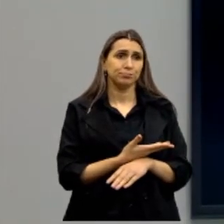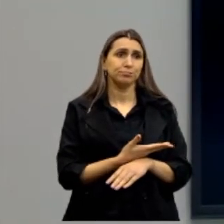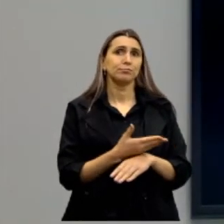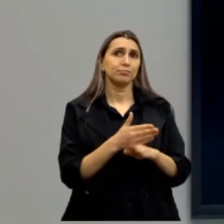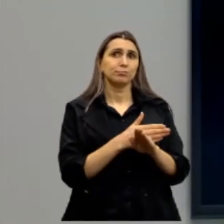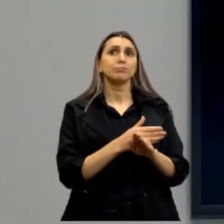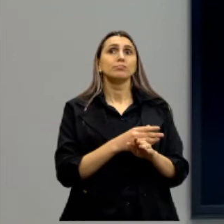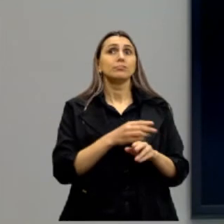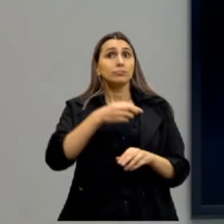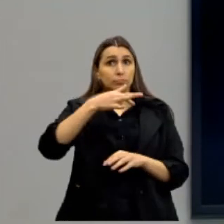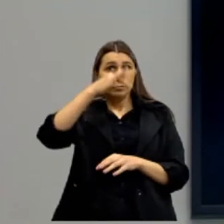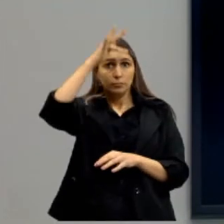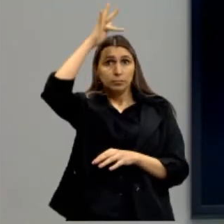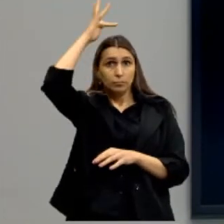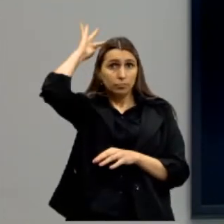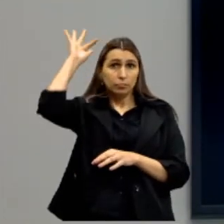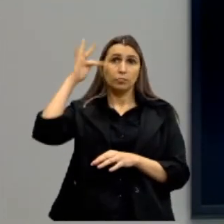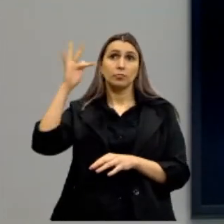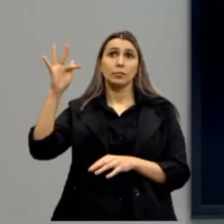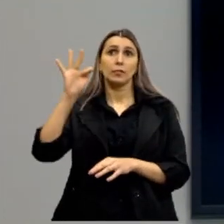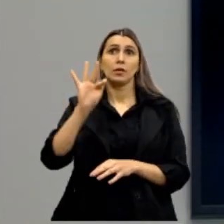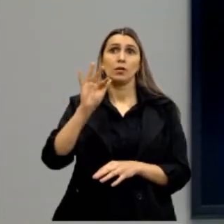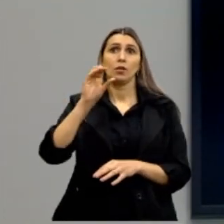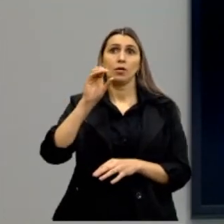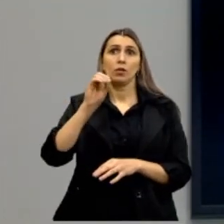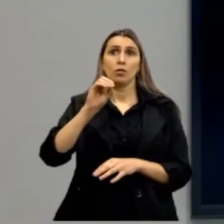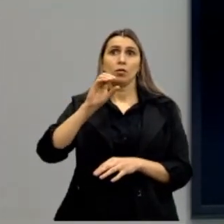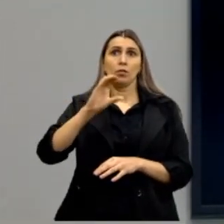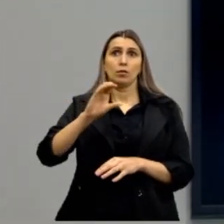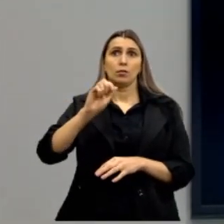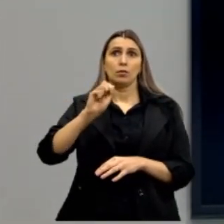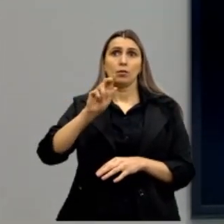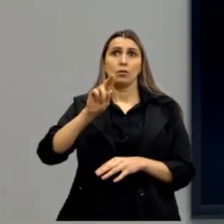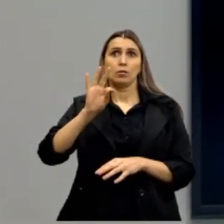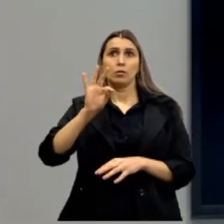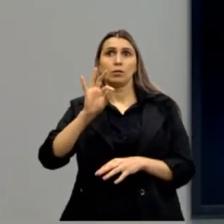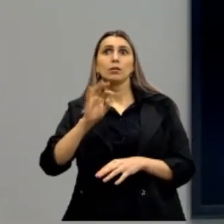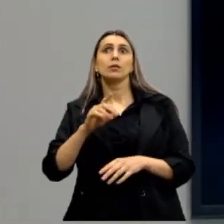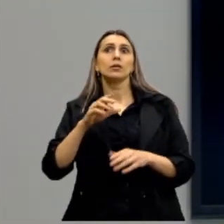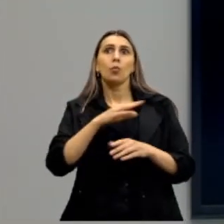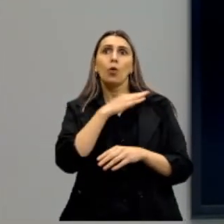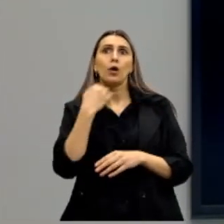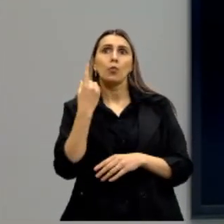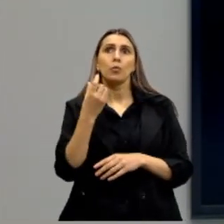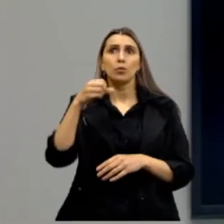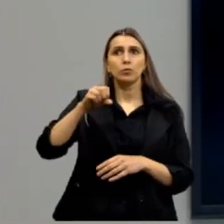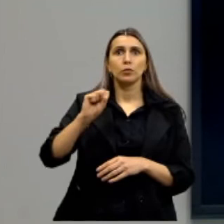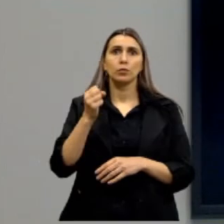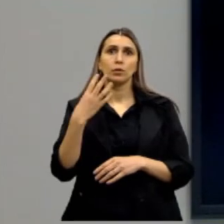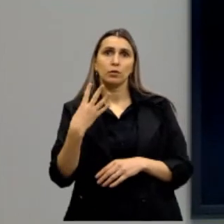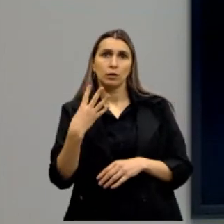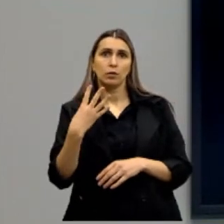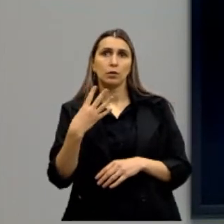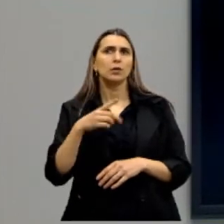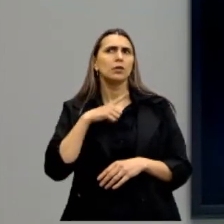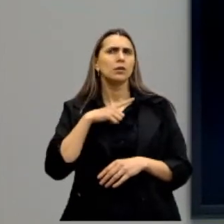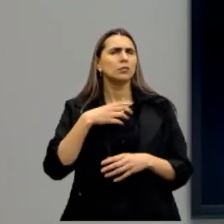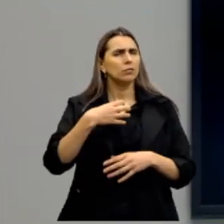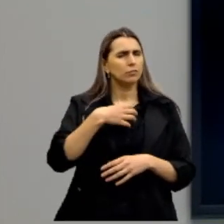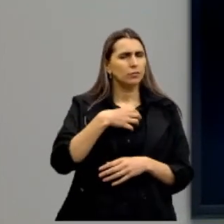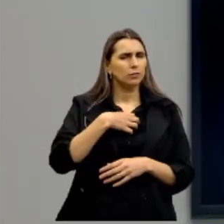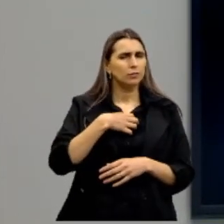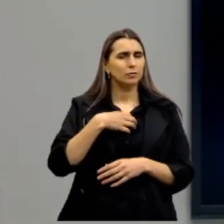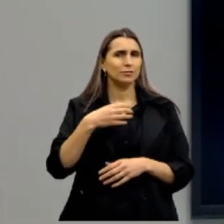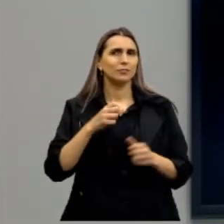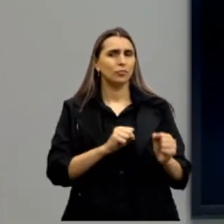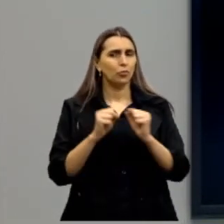Michel Foucault, já quase encerrando nossa aula aqui, morreu em 1984, ele fala que existem formas de